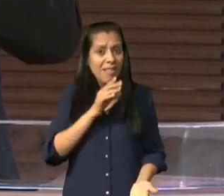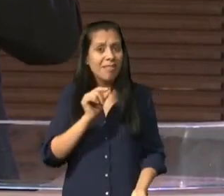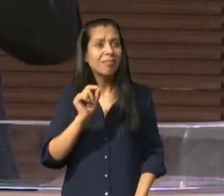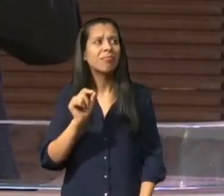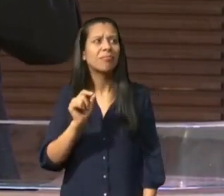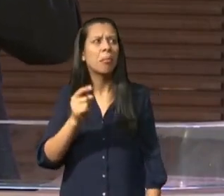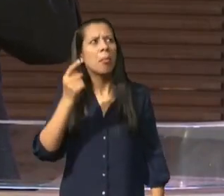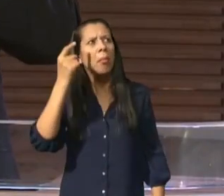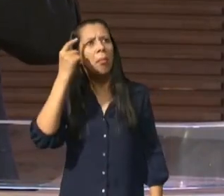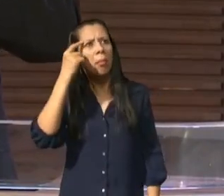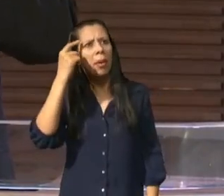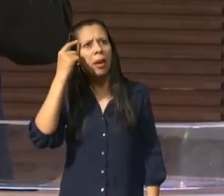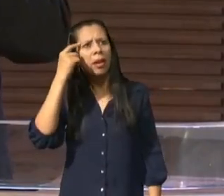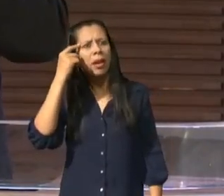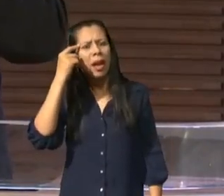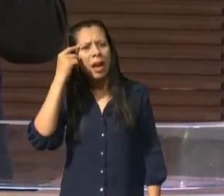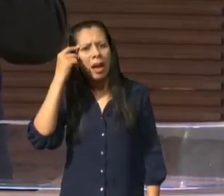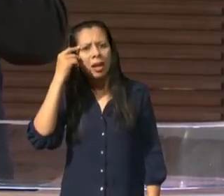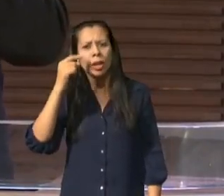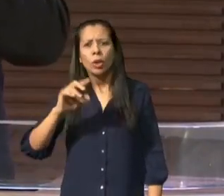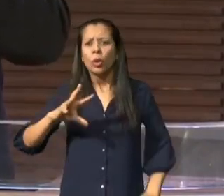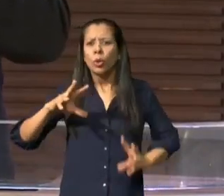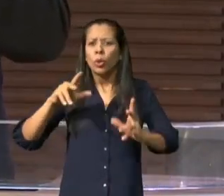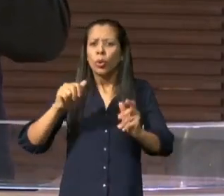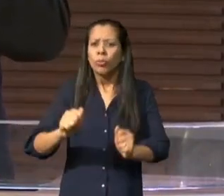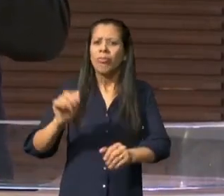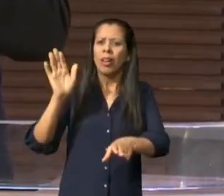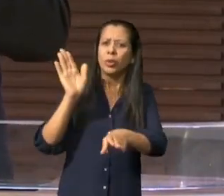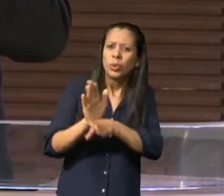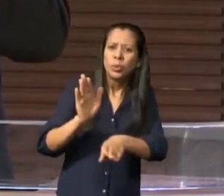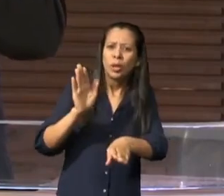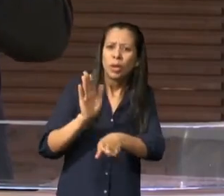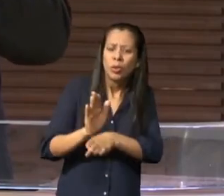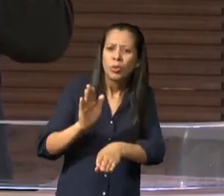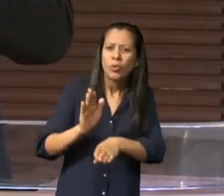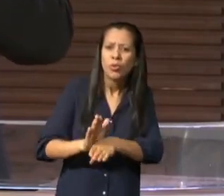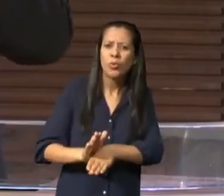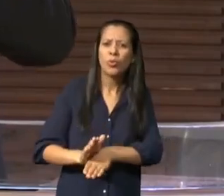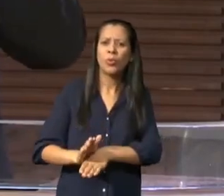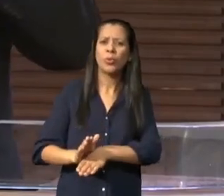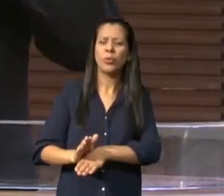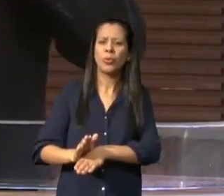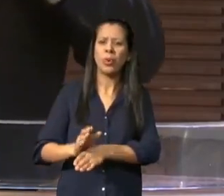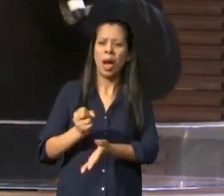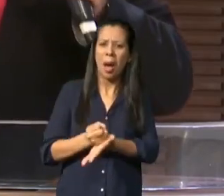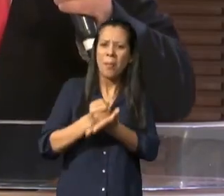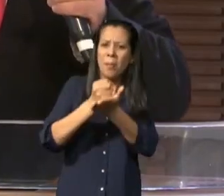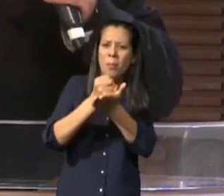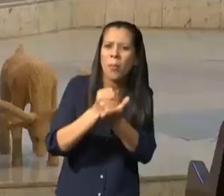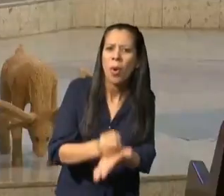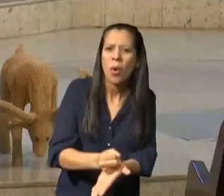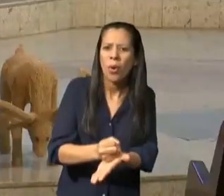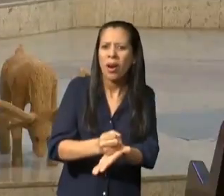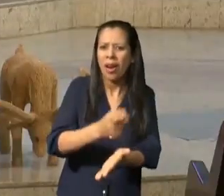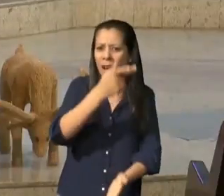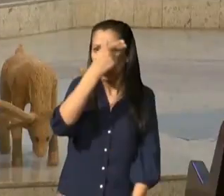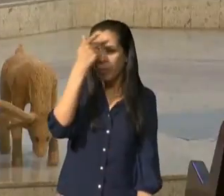palavras negativas para tudo por mais que você faça tentando agradar são palavras negativas